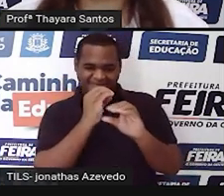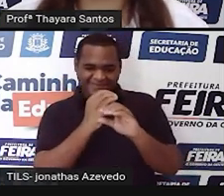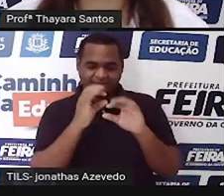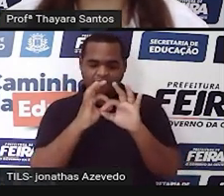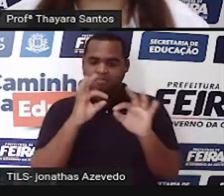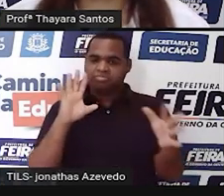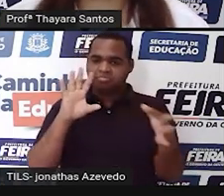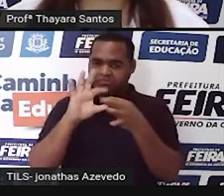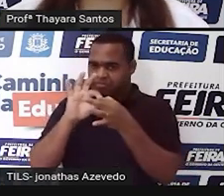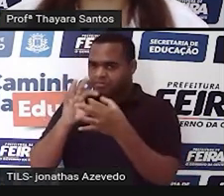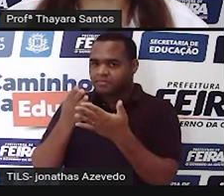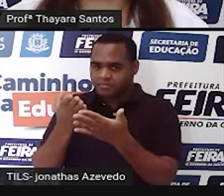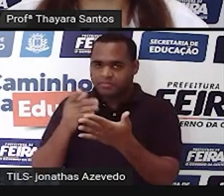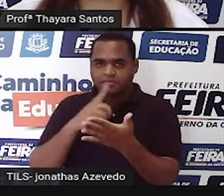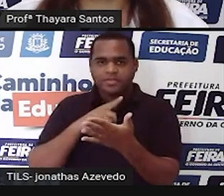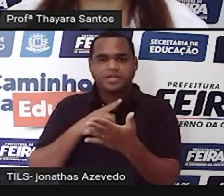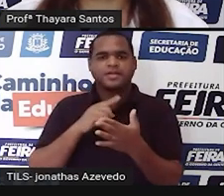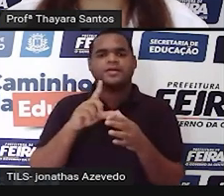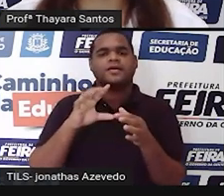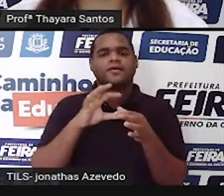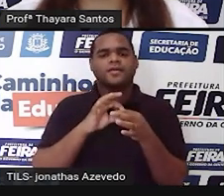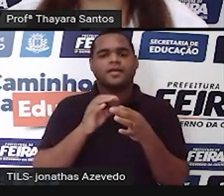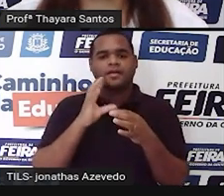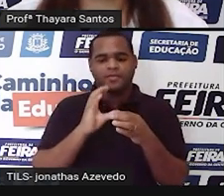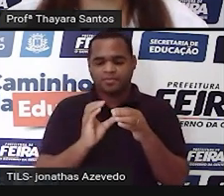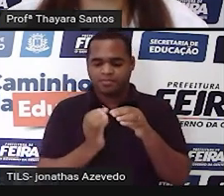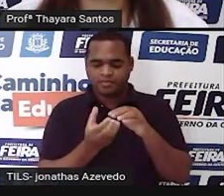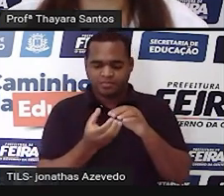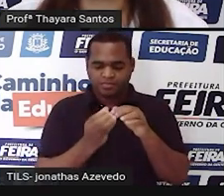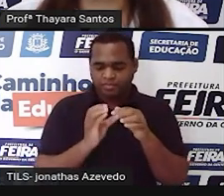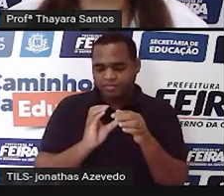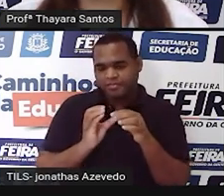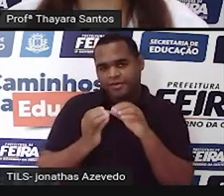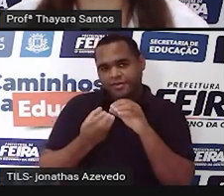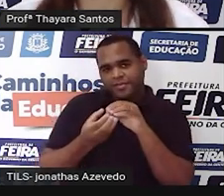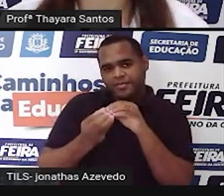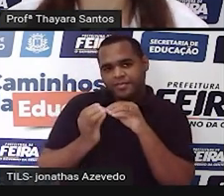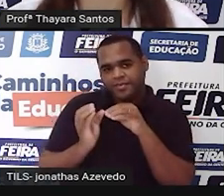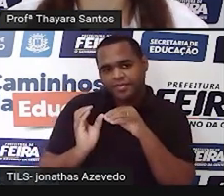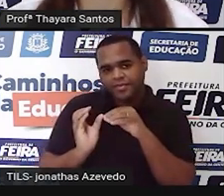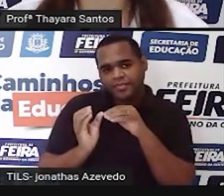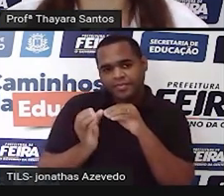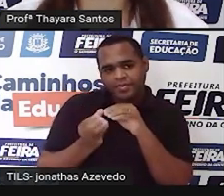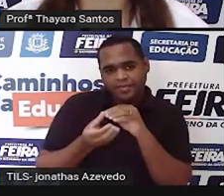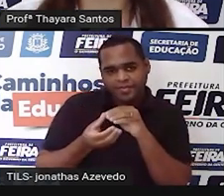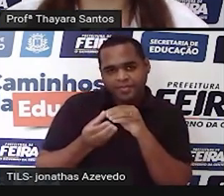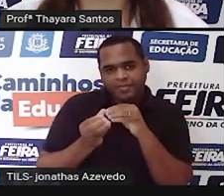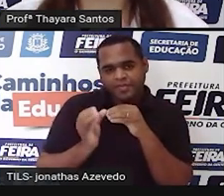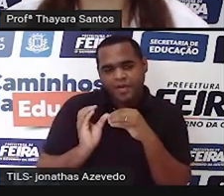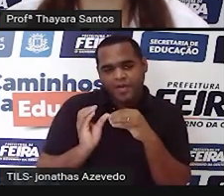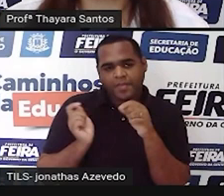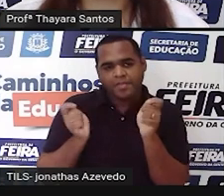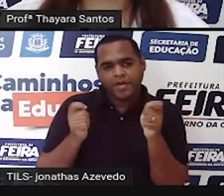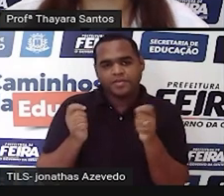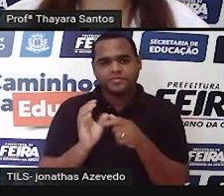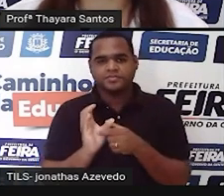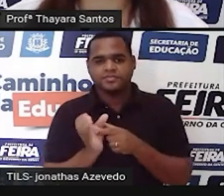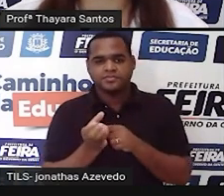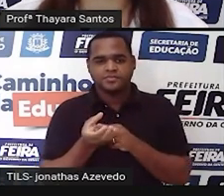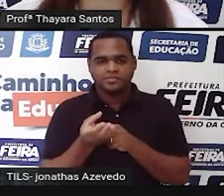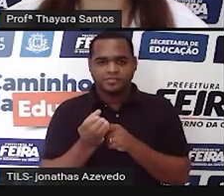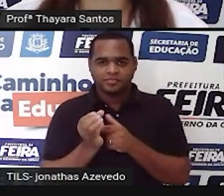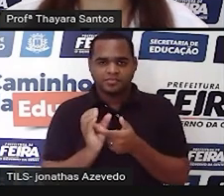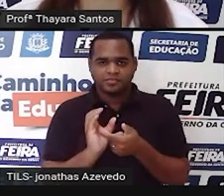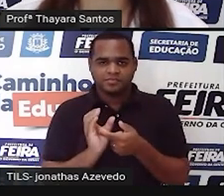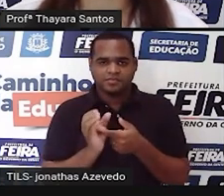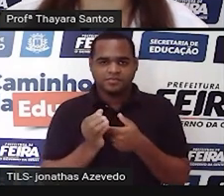oculares. Isso daqui é o revólver, a chama de revólver. É a estrutura que a gente pode girar, que é